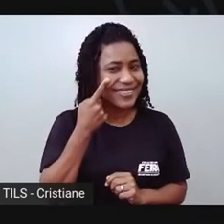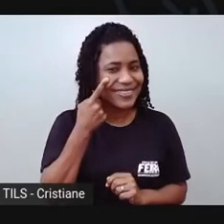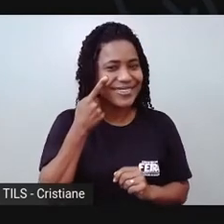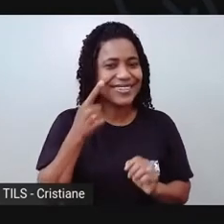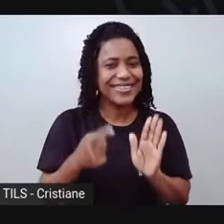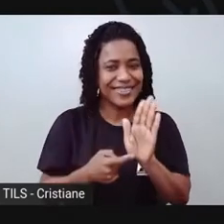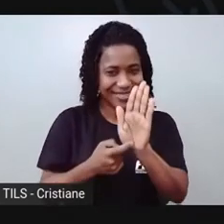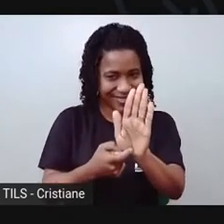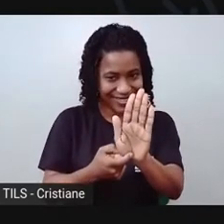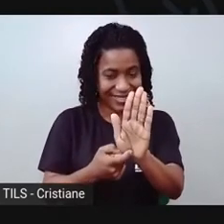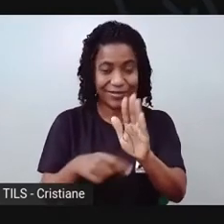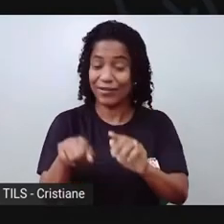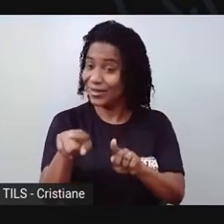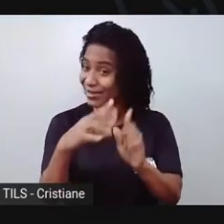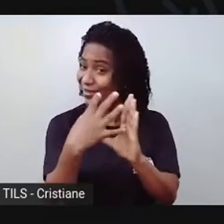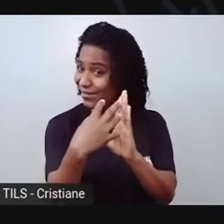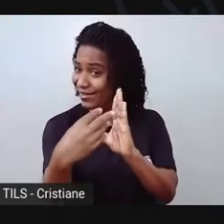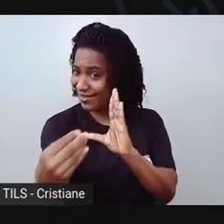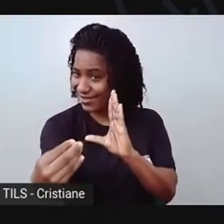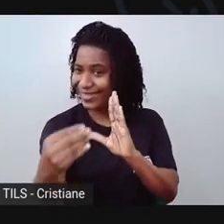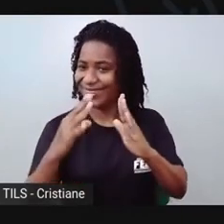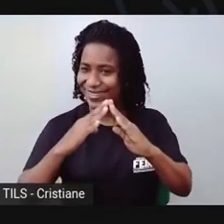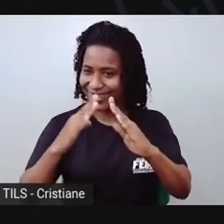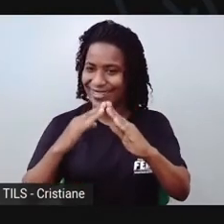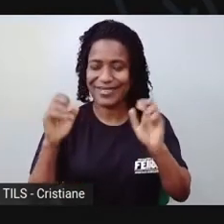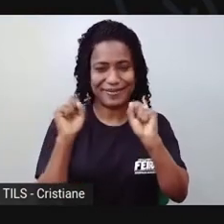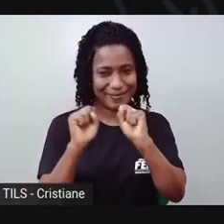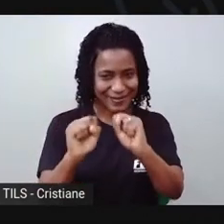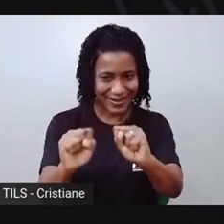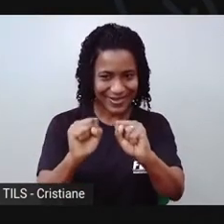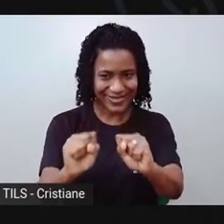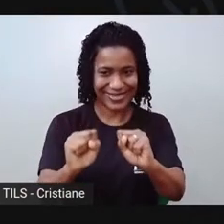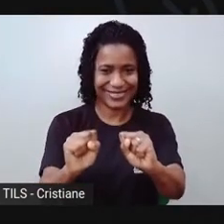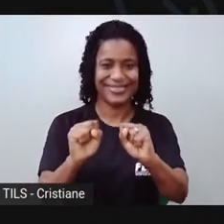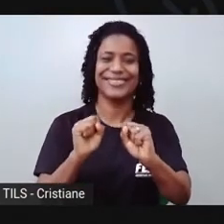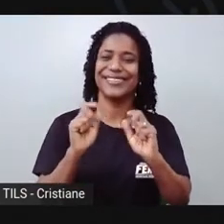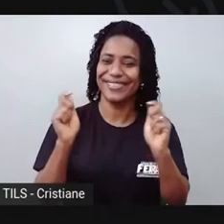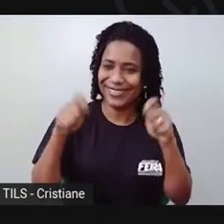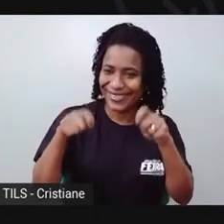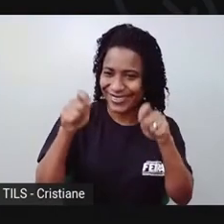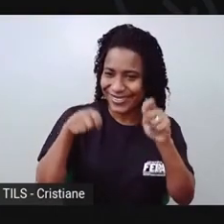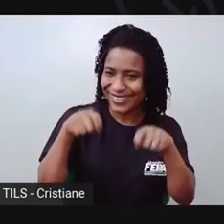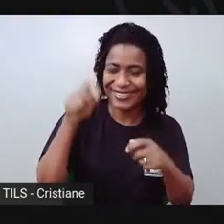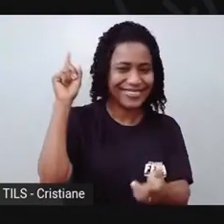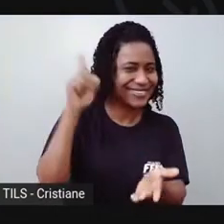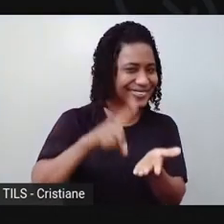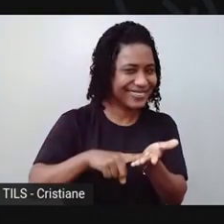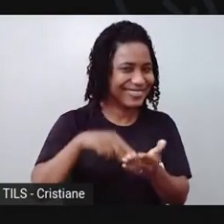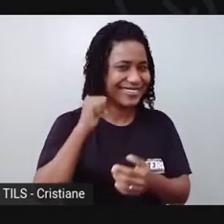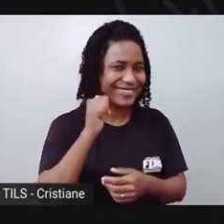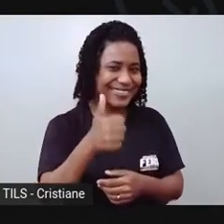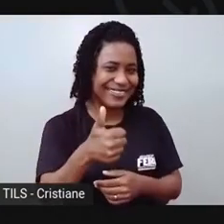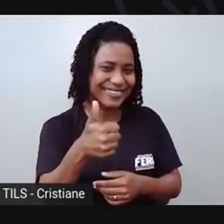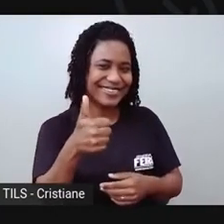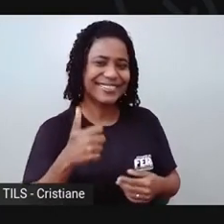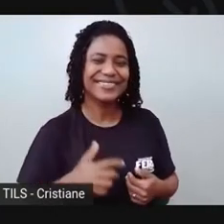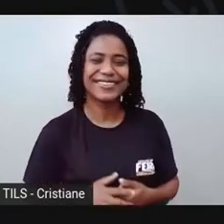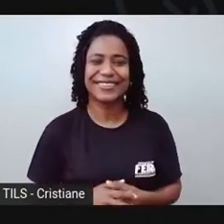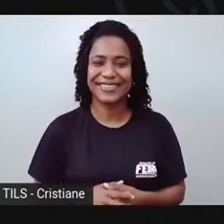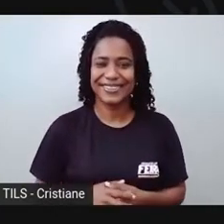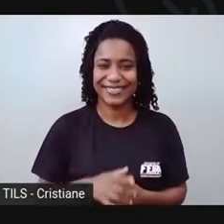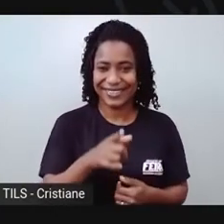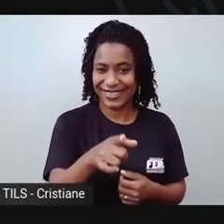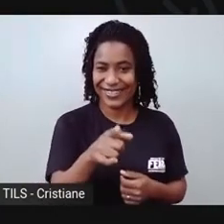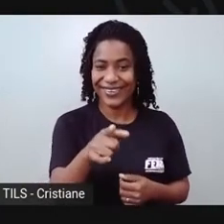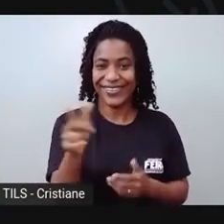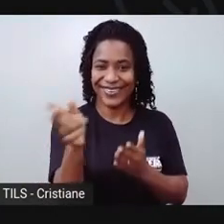façam em casa de vocês! Combinado? Isso! Eu sabia que vocês iam gostar! Ah! Olha